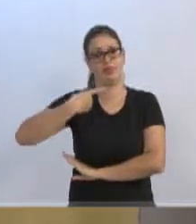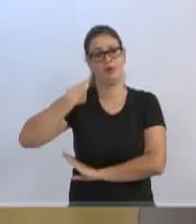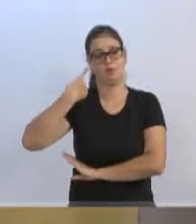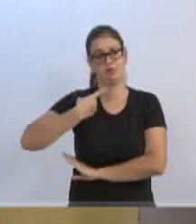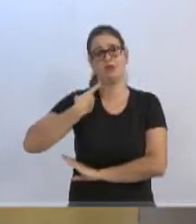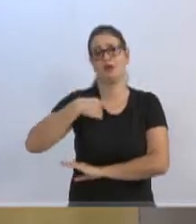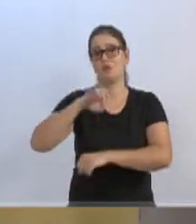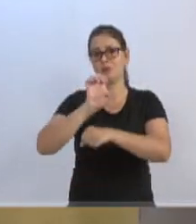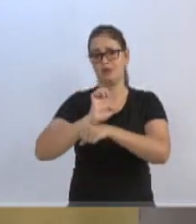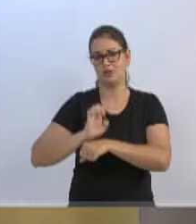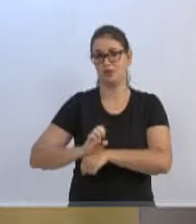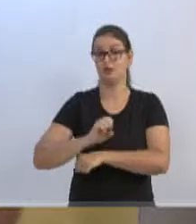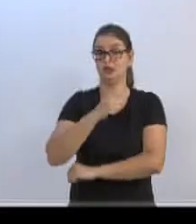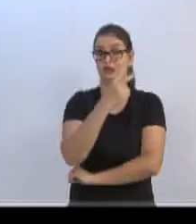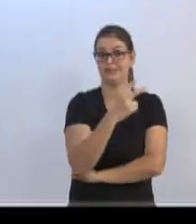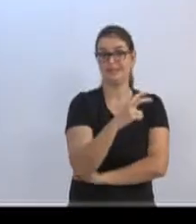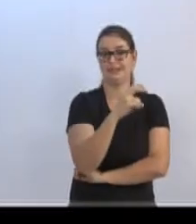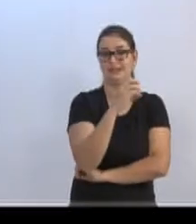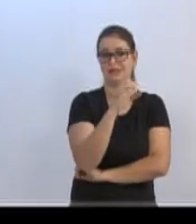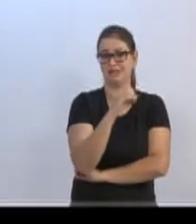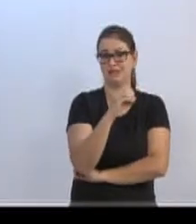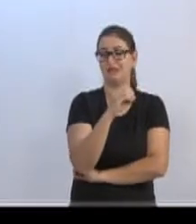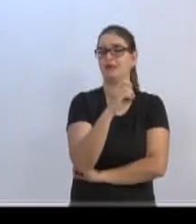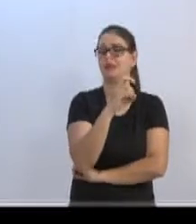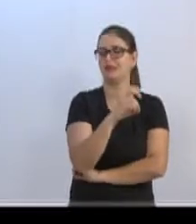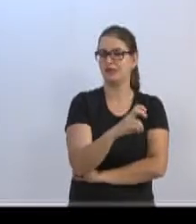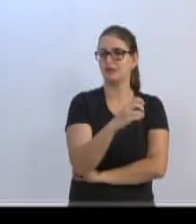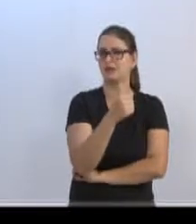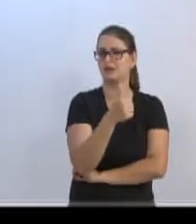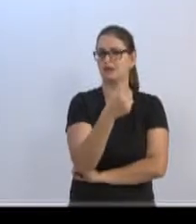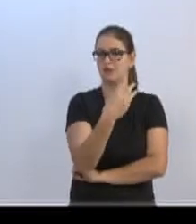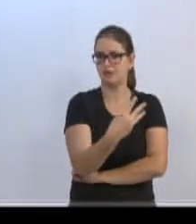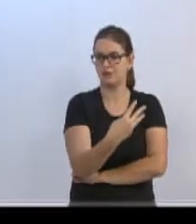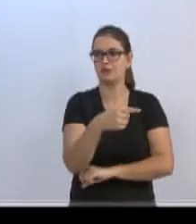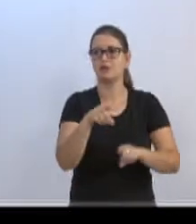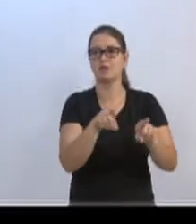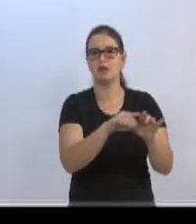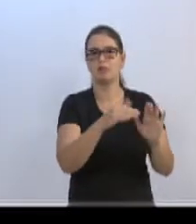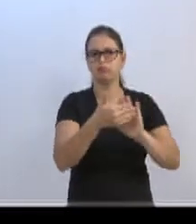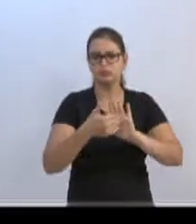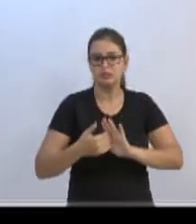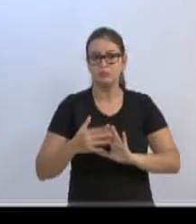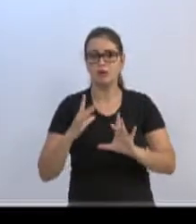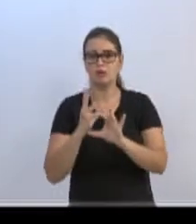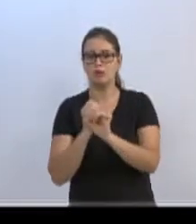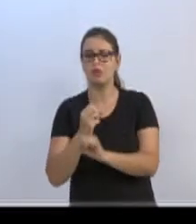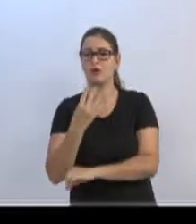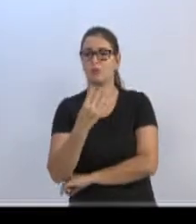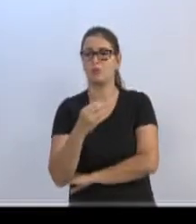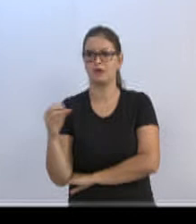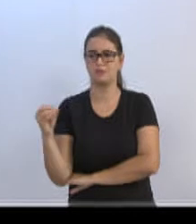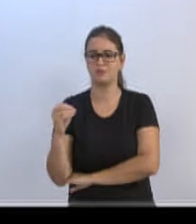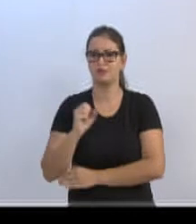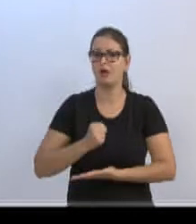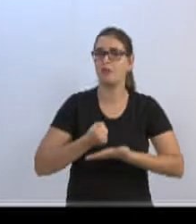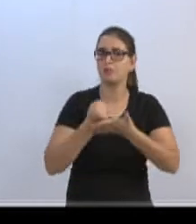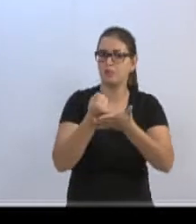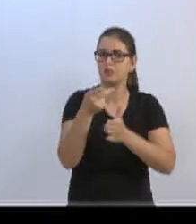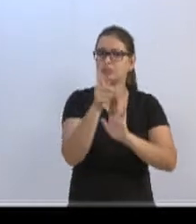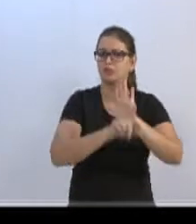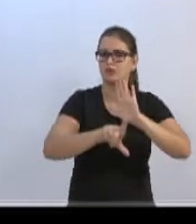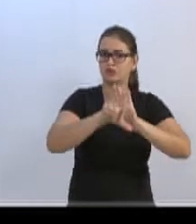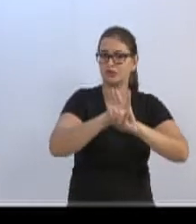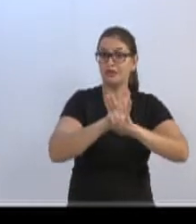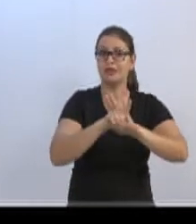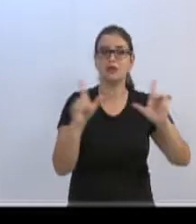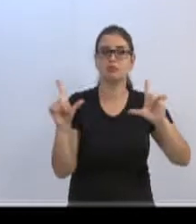513 para 400. Tem um abaixo assinado ali, é esse mesmo, está ali, Apoio projeto de lei que diminui a